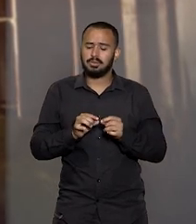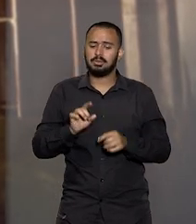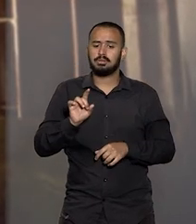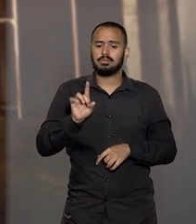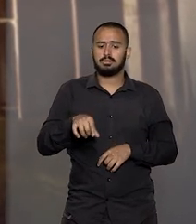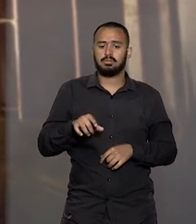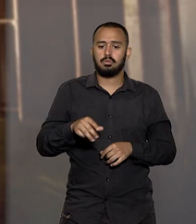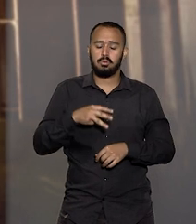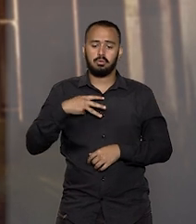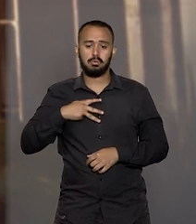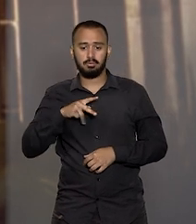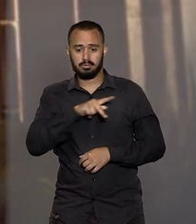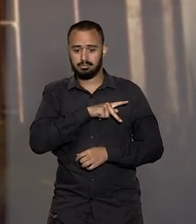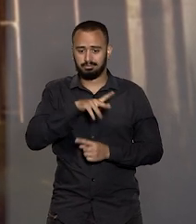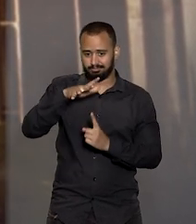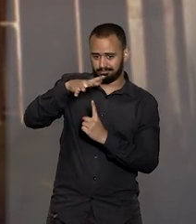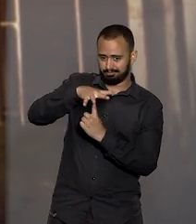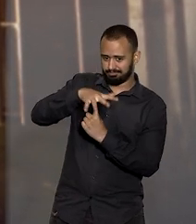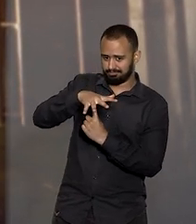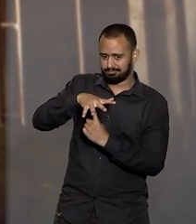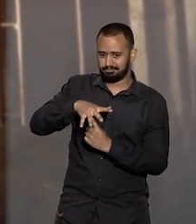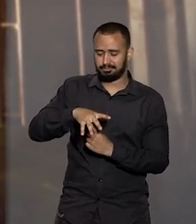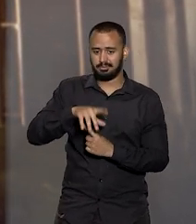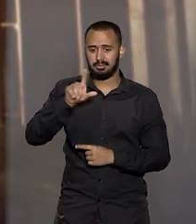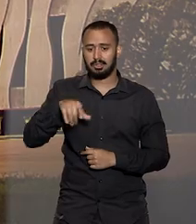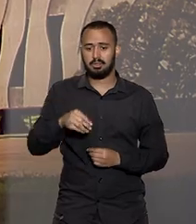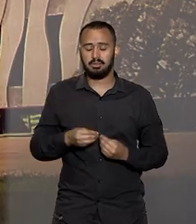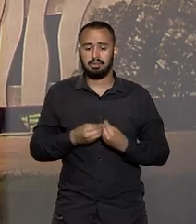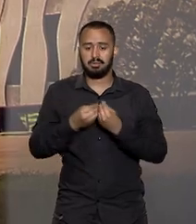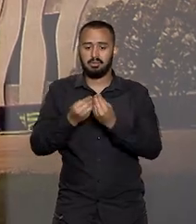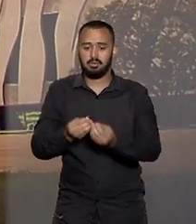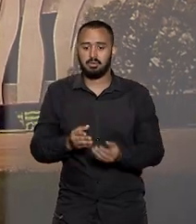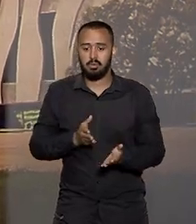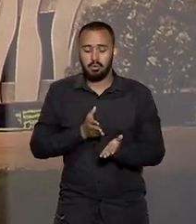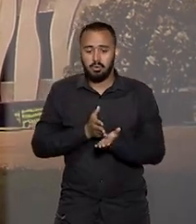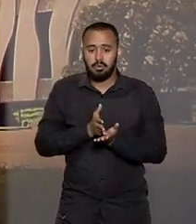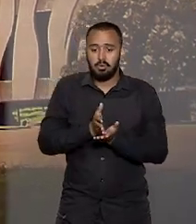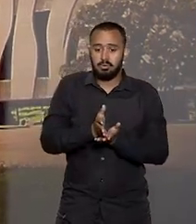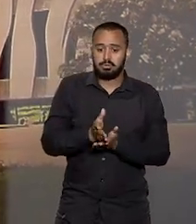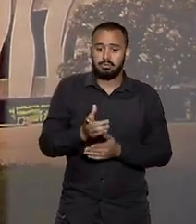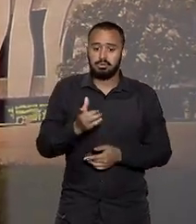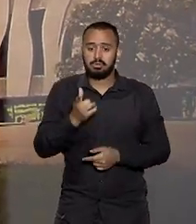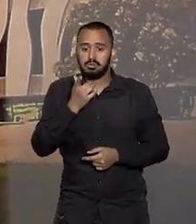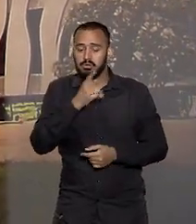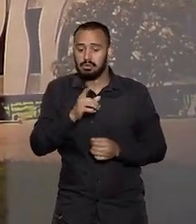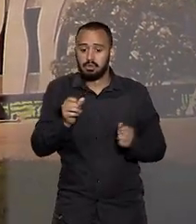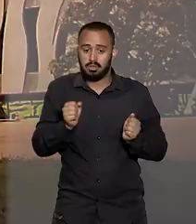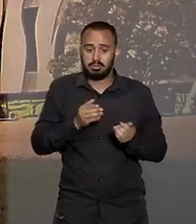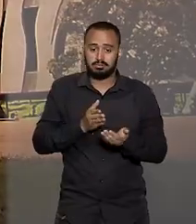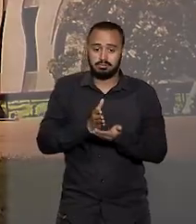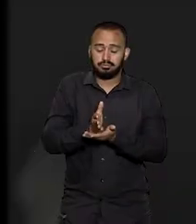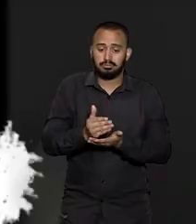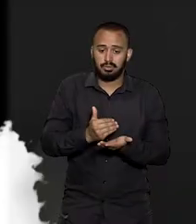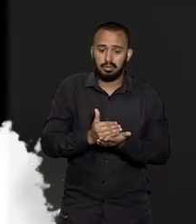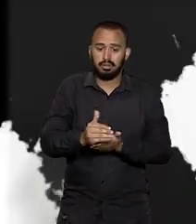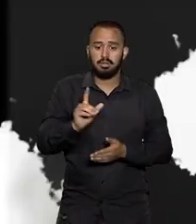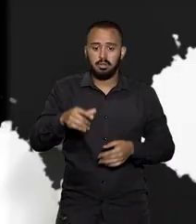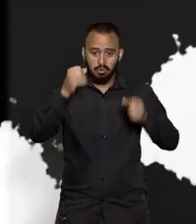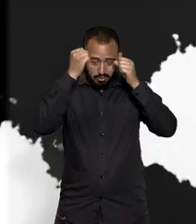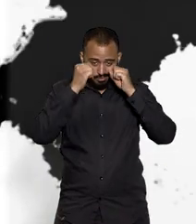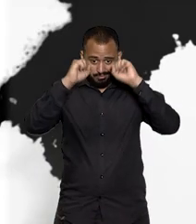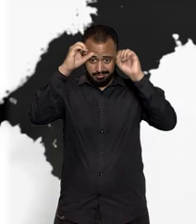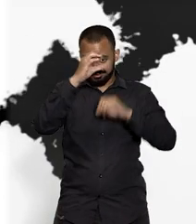Ministério Público do Paraná, rendeu ao então procurador uma indicação ao Tribunal da Cidadania. E em